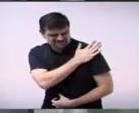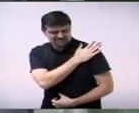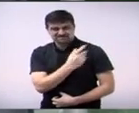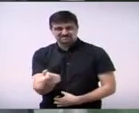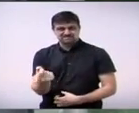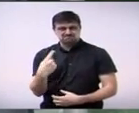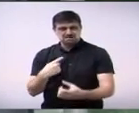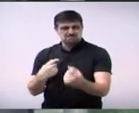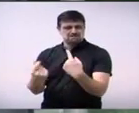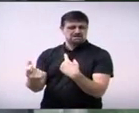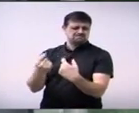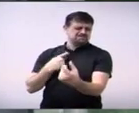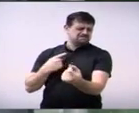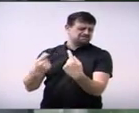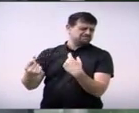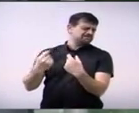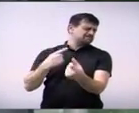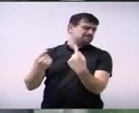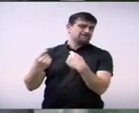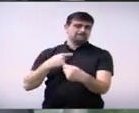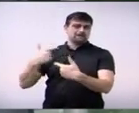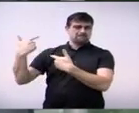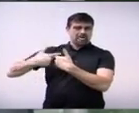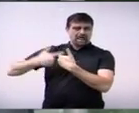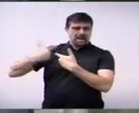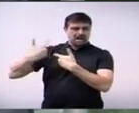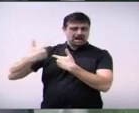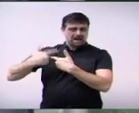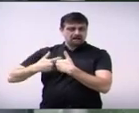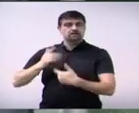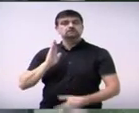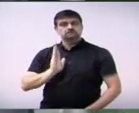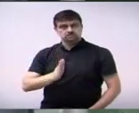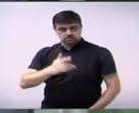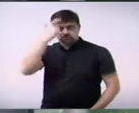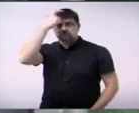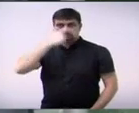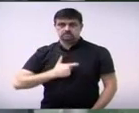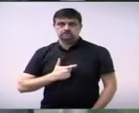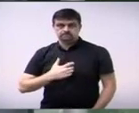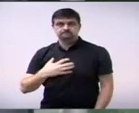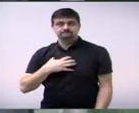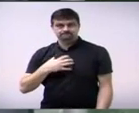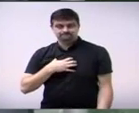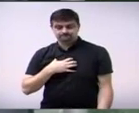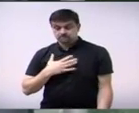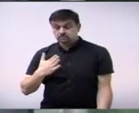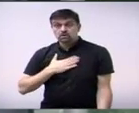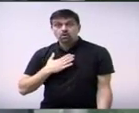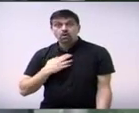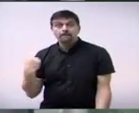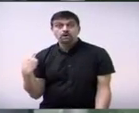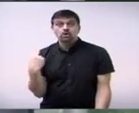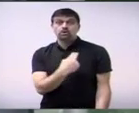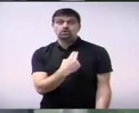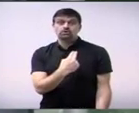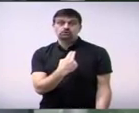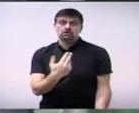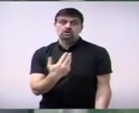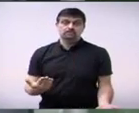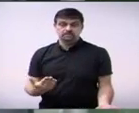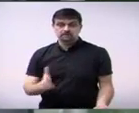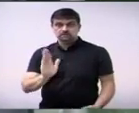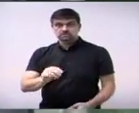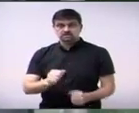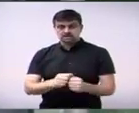esses tipos de manifestações apenas na citação do meu nome pela presidência quando